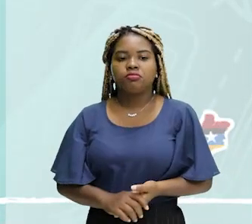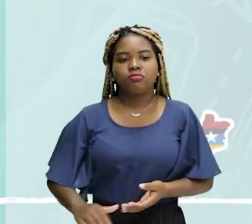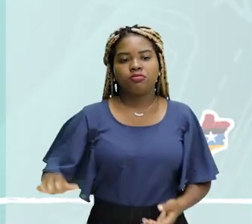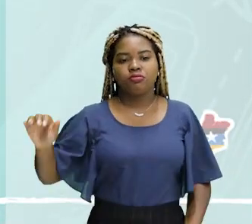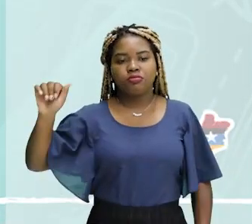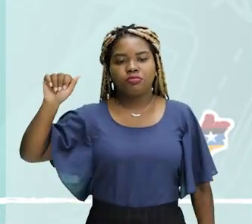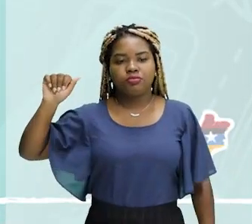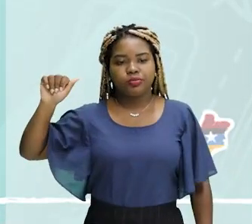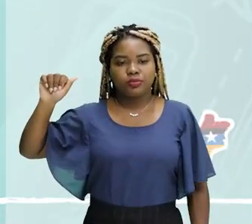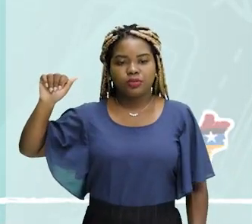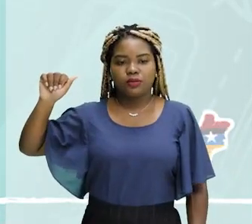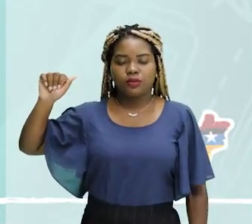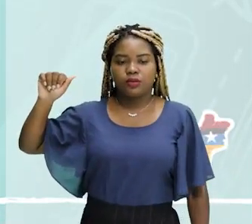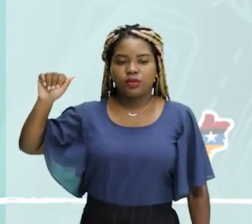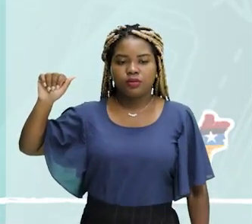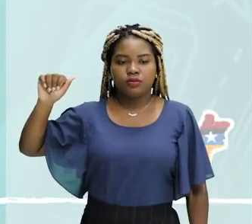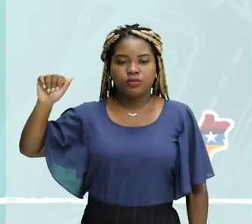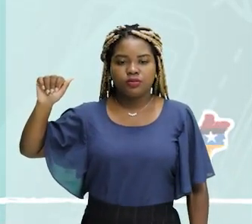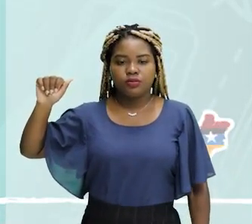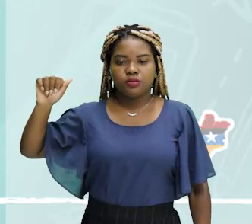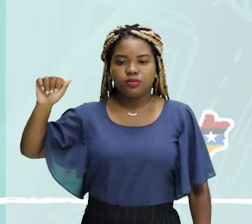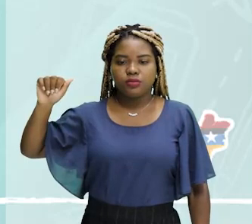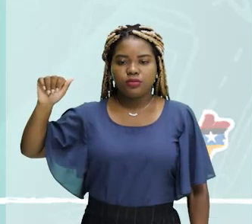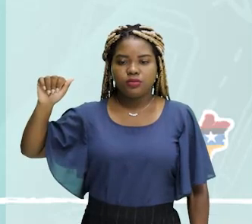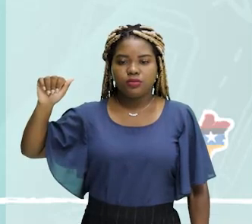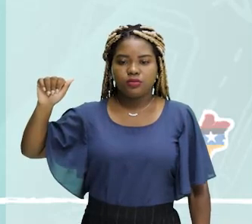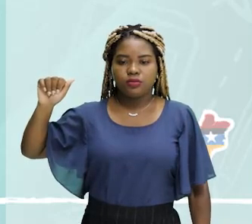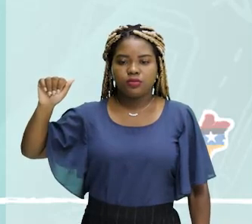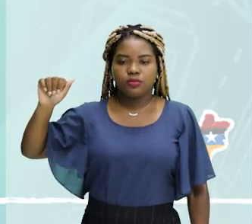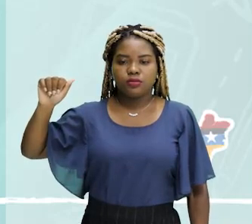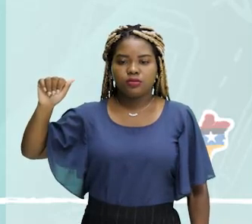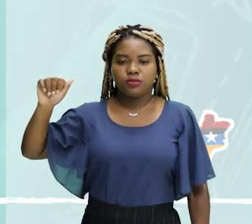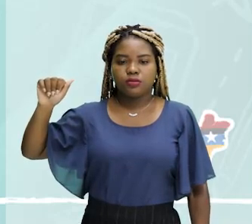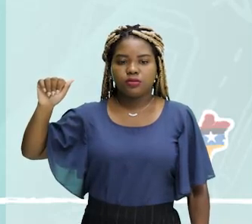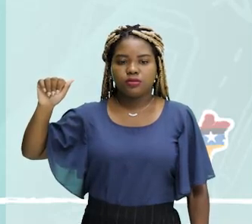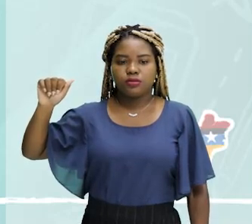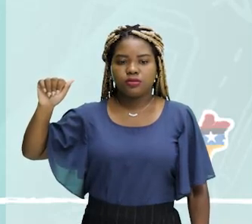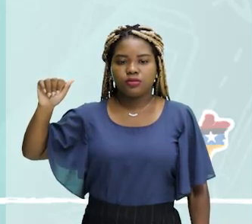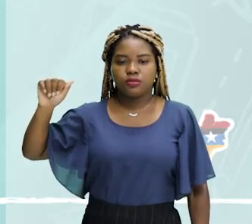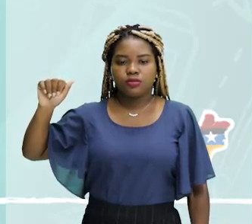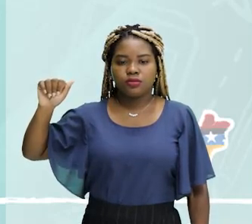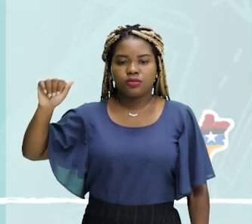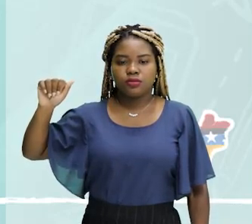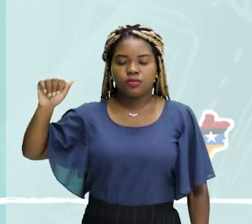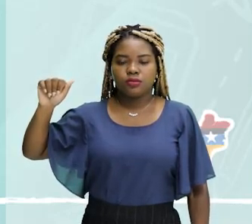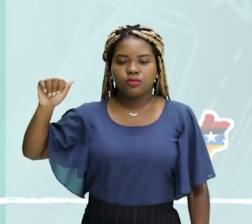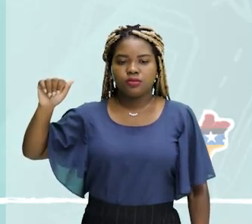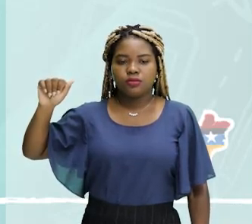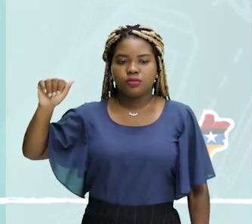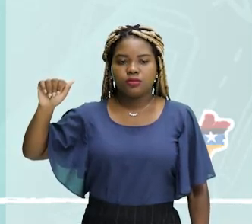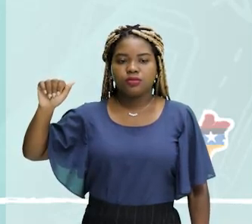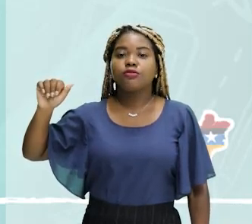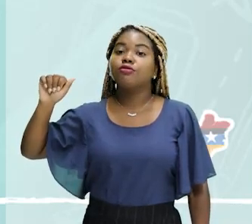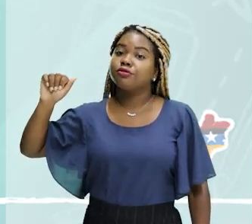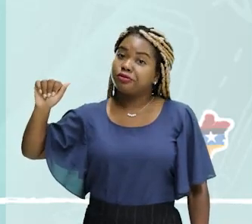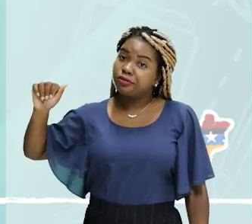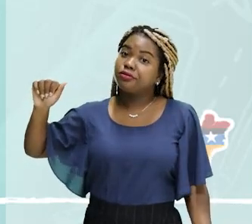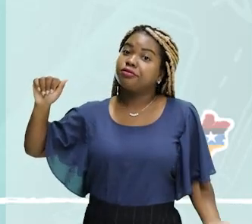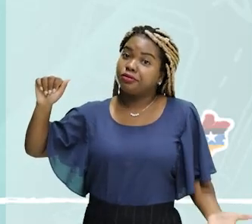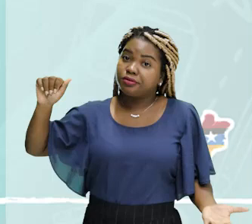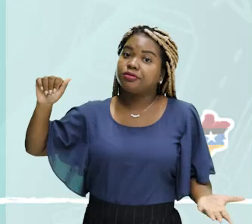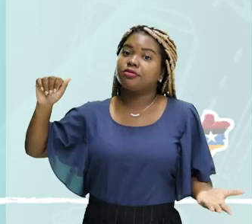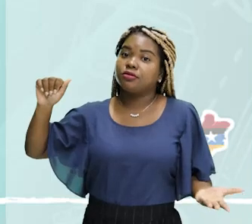Hélade da Grécia, a Hélade antiga, está ligada à arte e à sensação da beleza dela. Muito legal. A nossa letra A traz uma